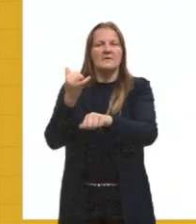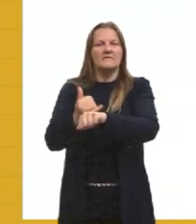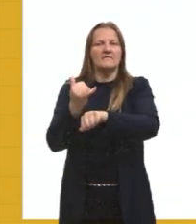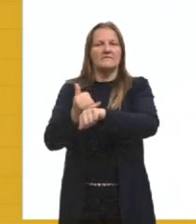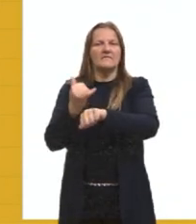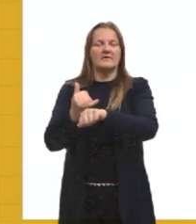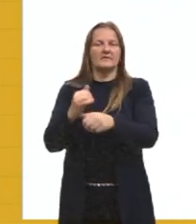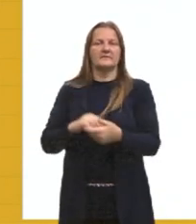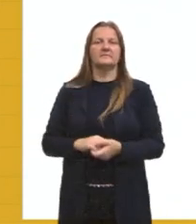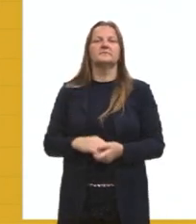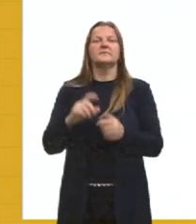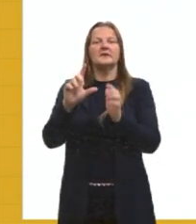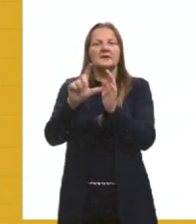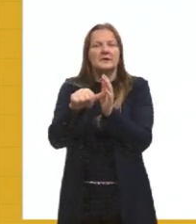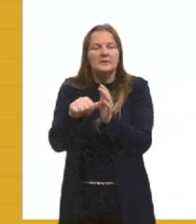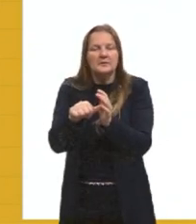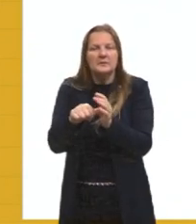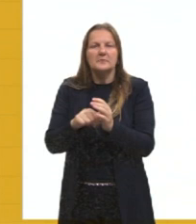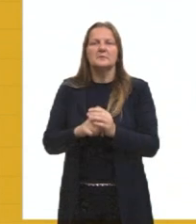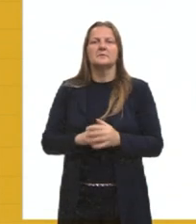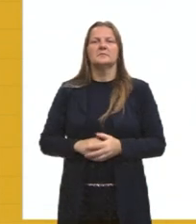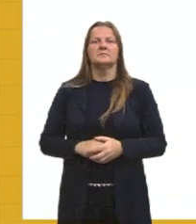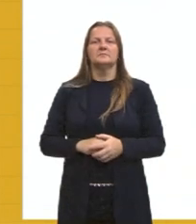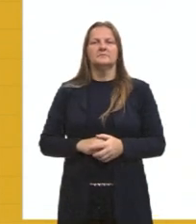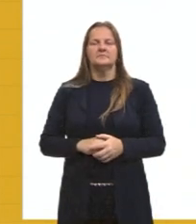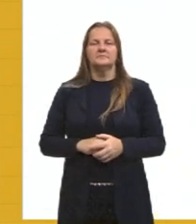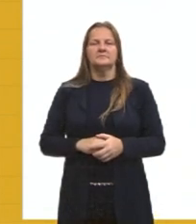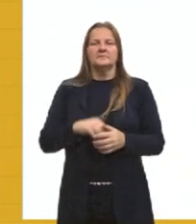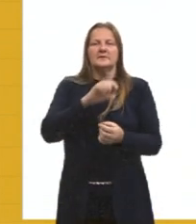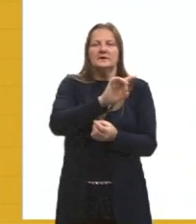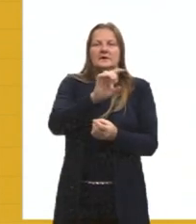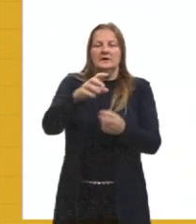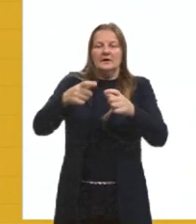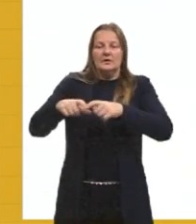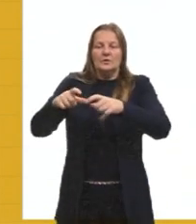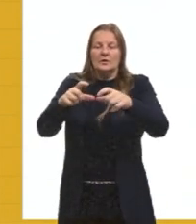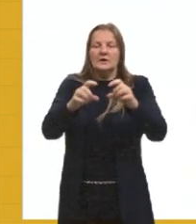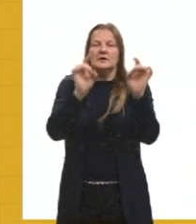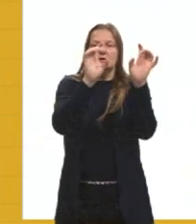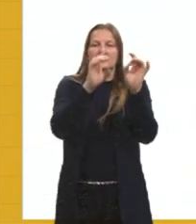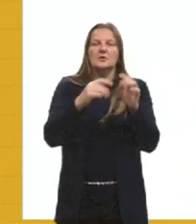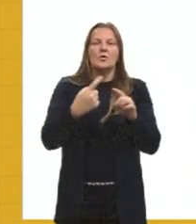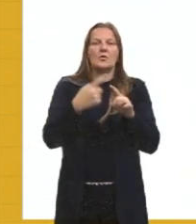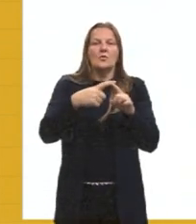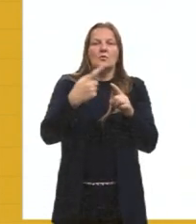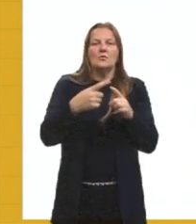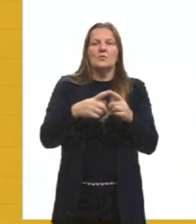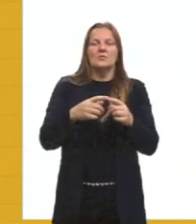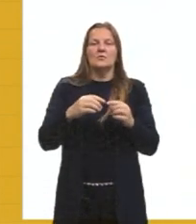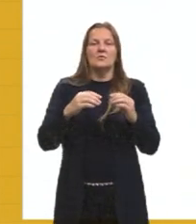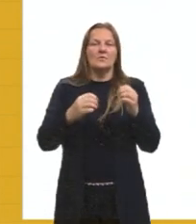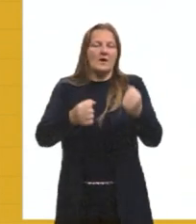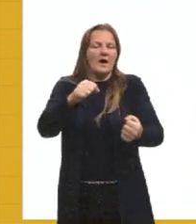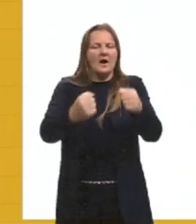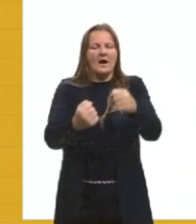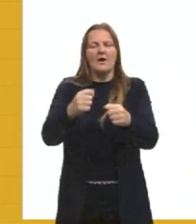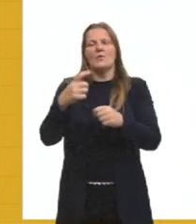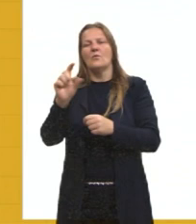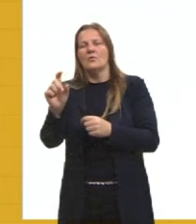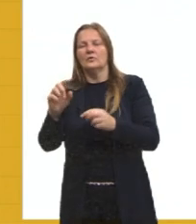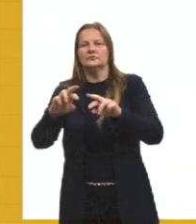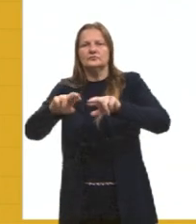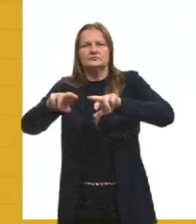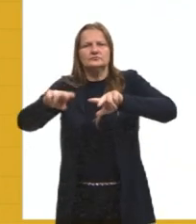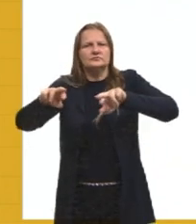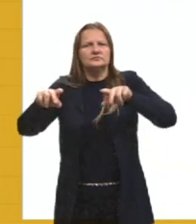e aí, a partir dali, cada local vai ser especializado. Um, por exemplo, em fazer carro, outro em fazer outros